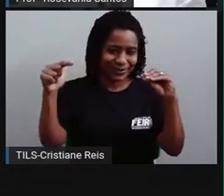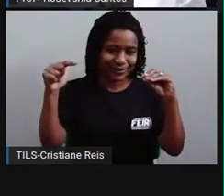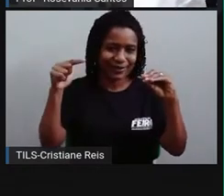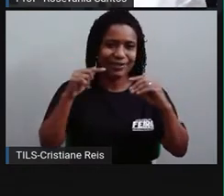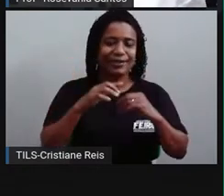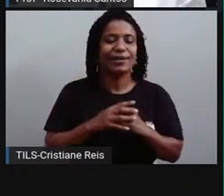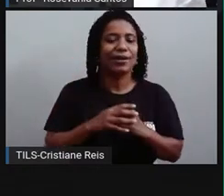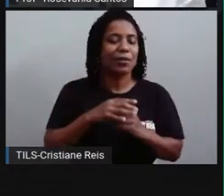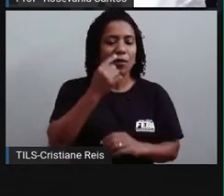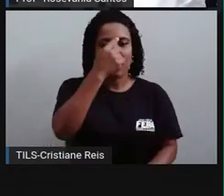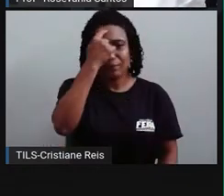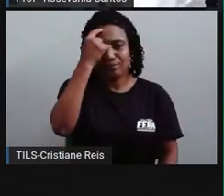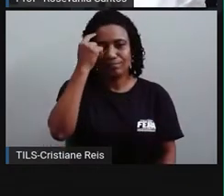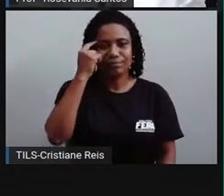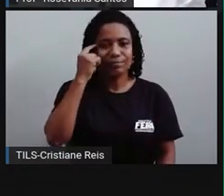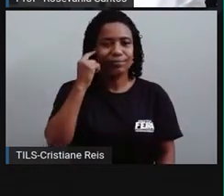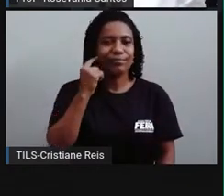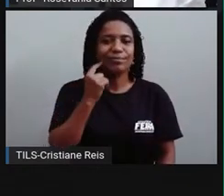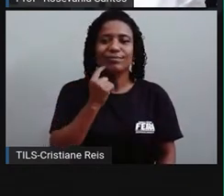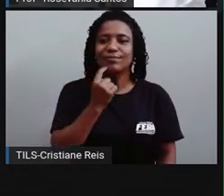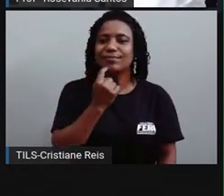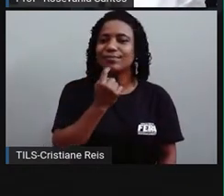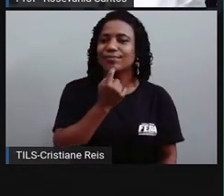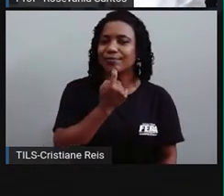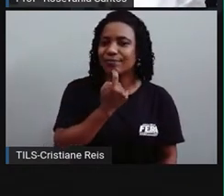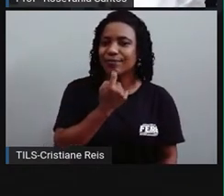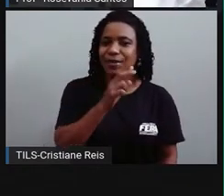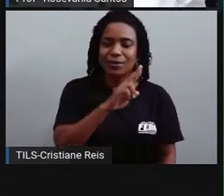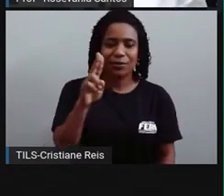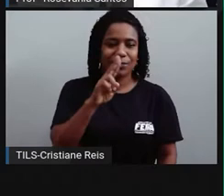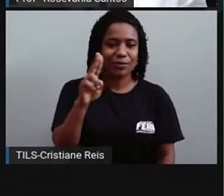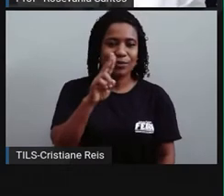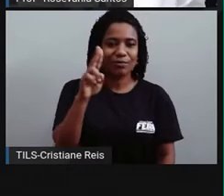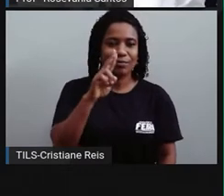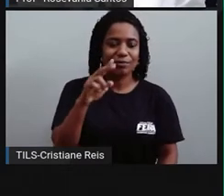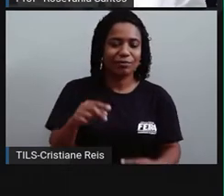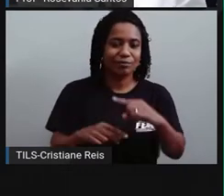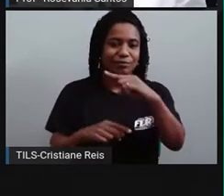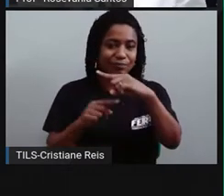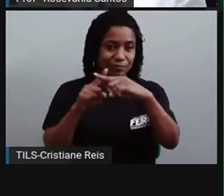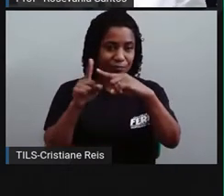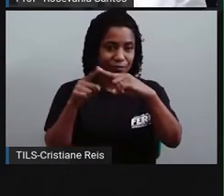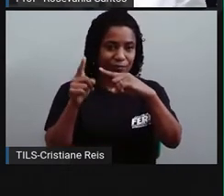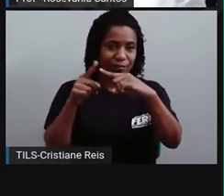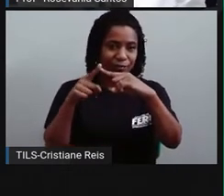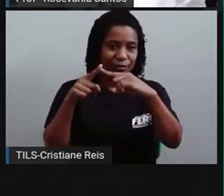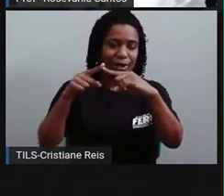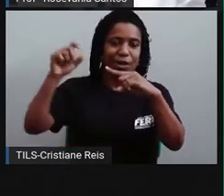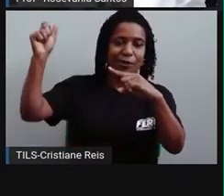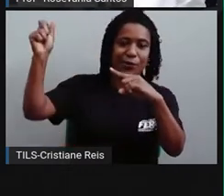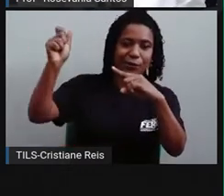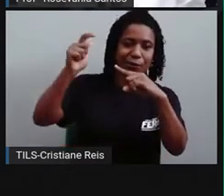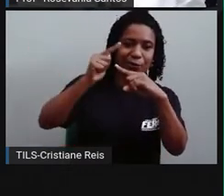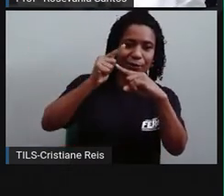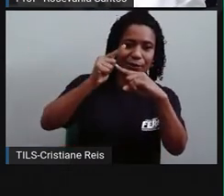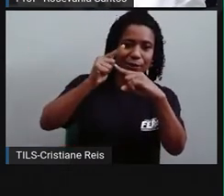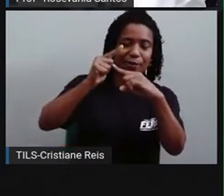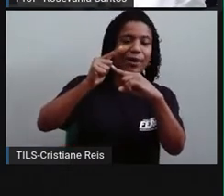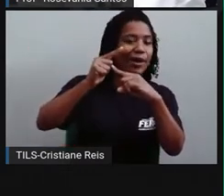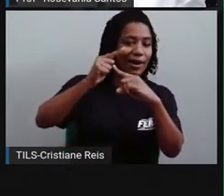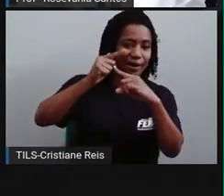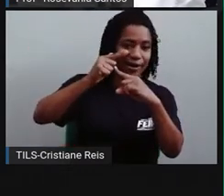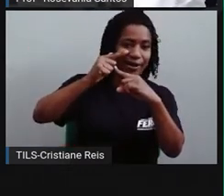dia. E ele recebe esse nome, em nome dessa hacha mesmo que a gente tem aí. Então, a sombra, mostrando aqui agora,